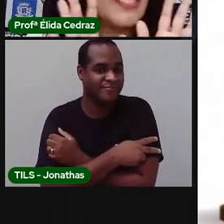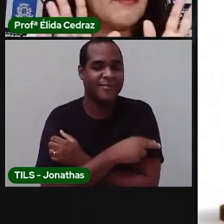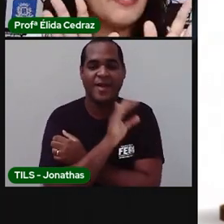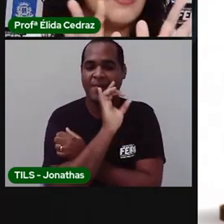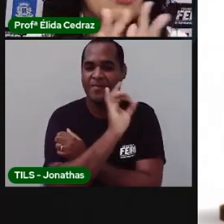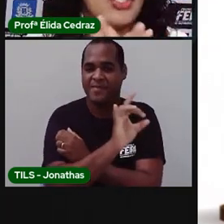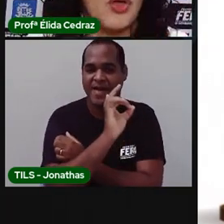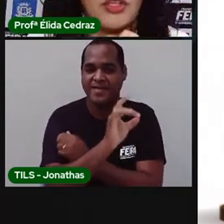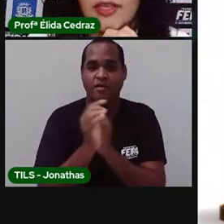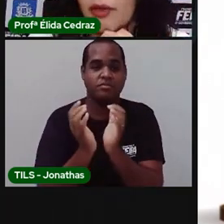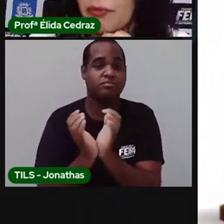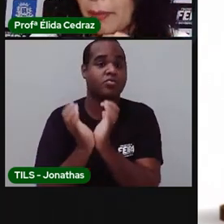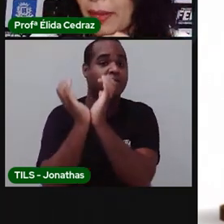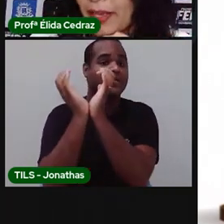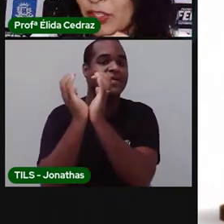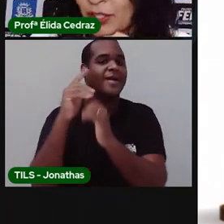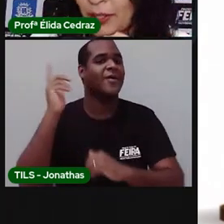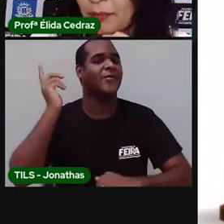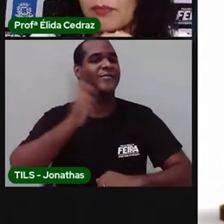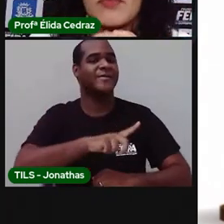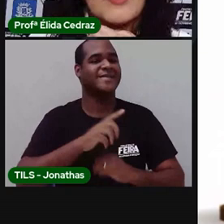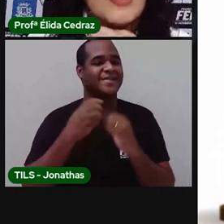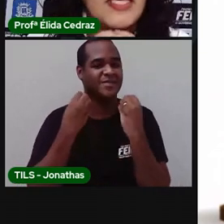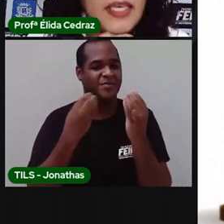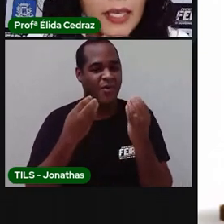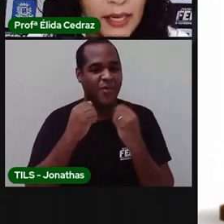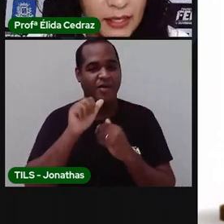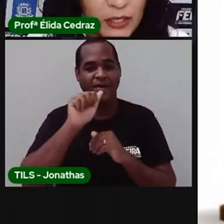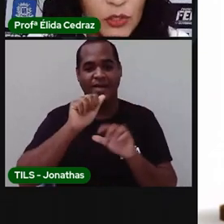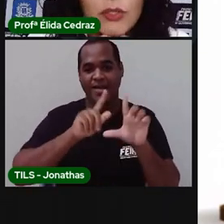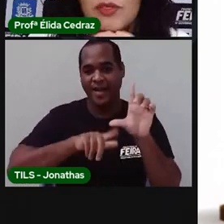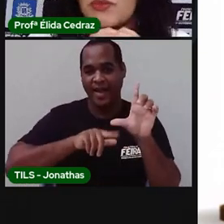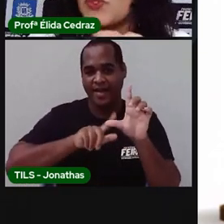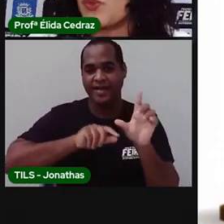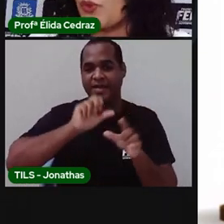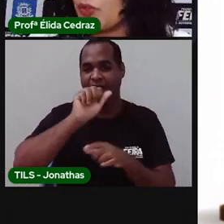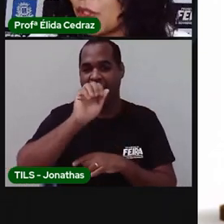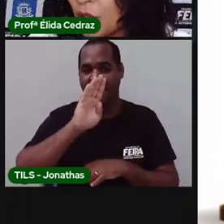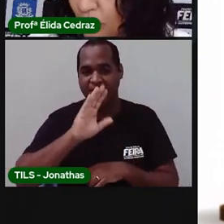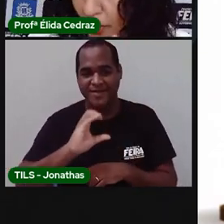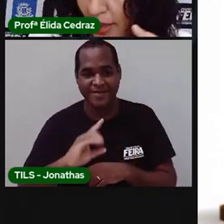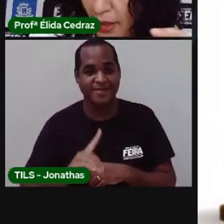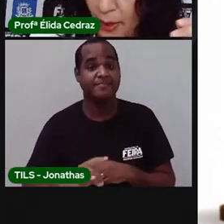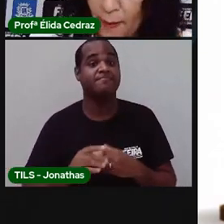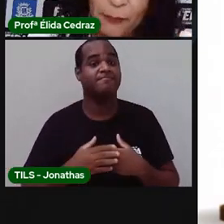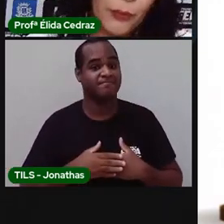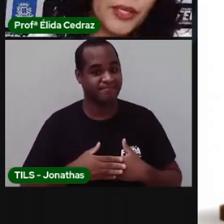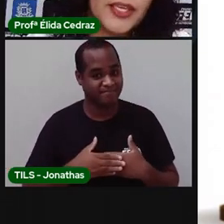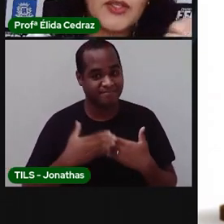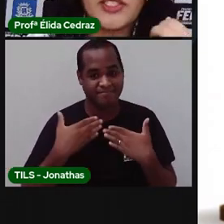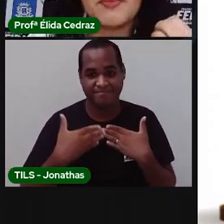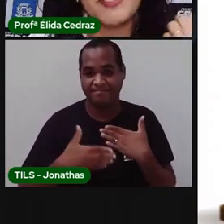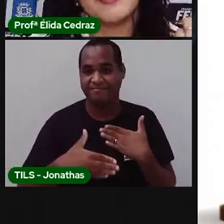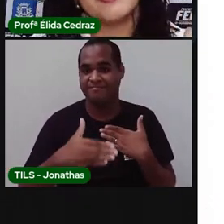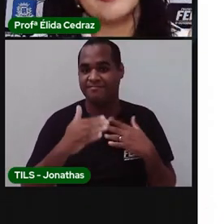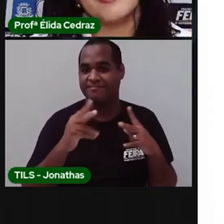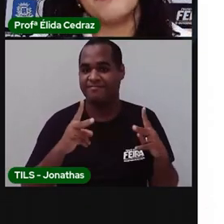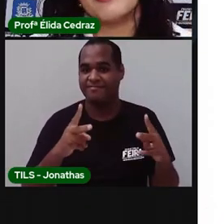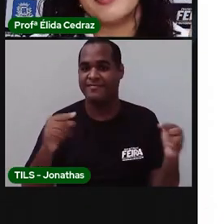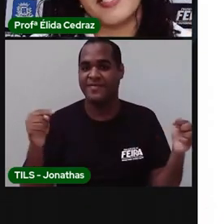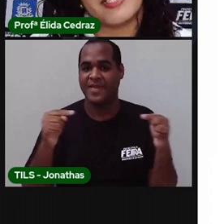da missão de ordem alfabética. E aí nós vamos continuar. Porque nós